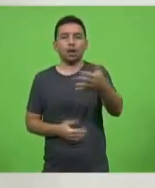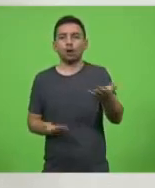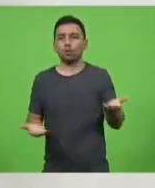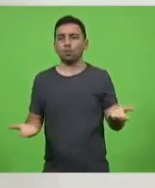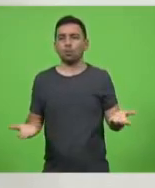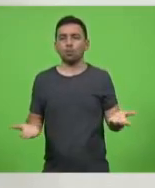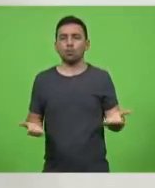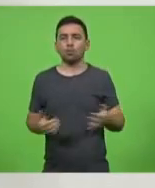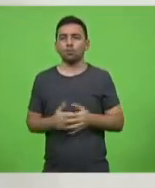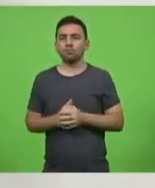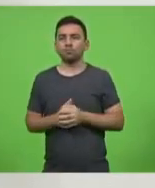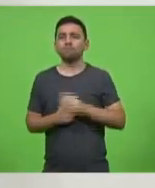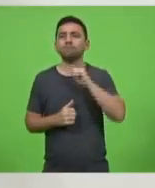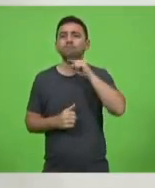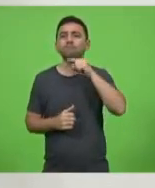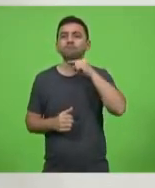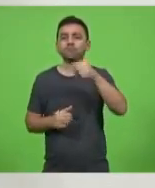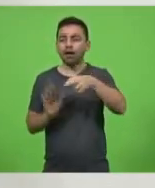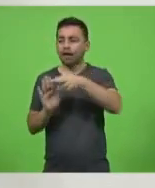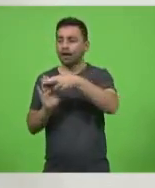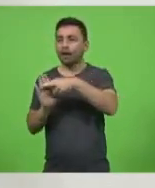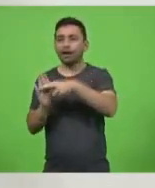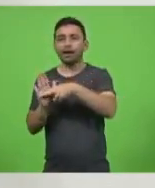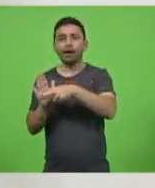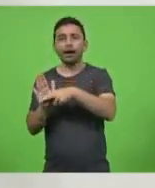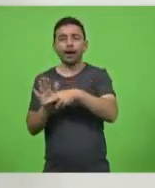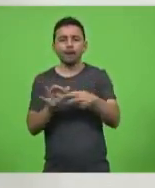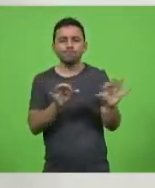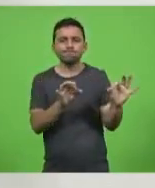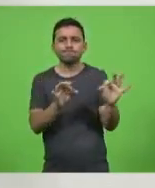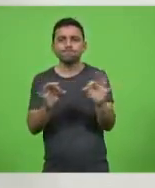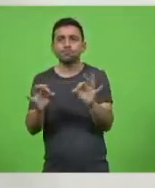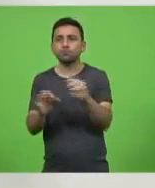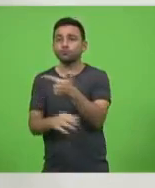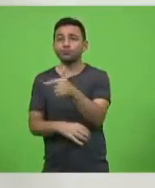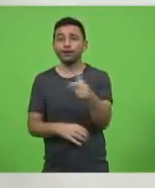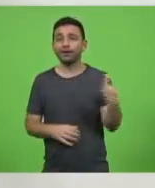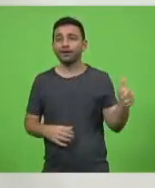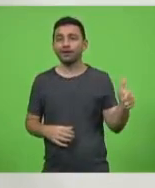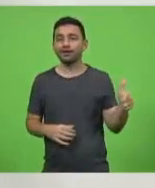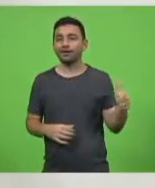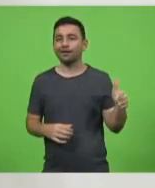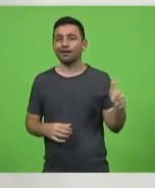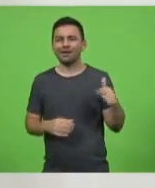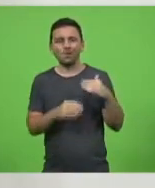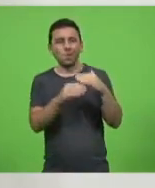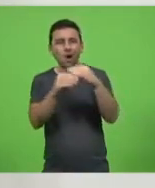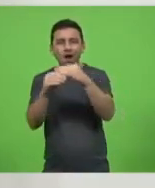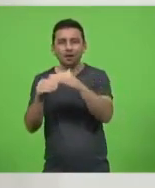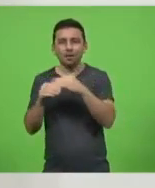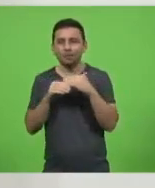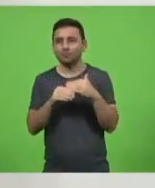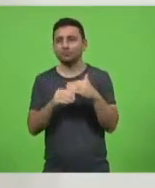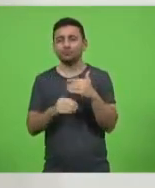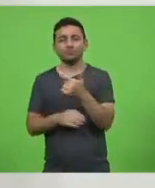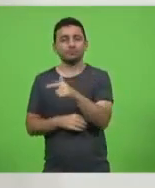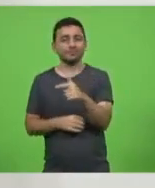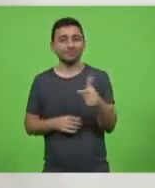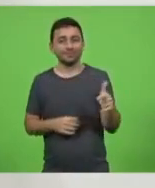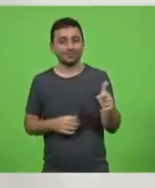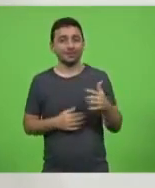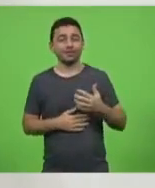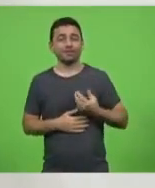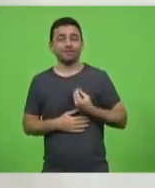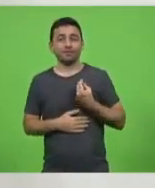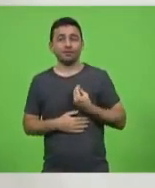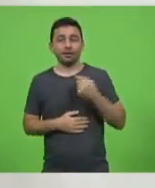e não se tem um regramento padrão para todos nós que vivemos nesse